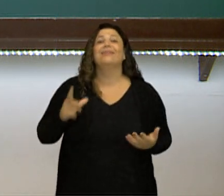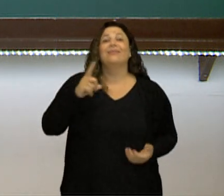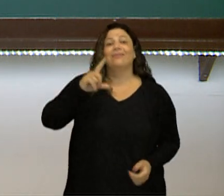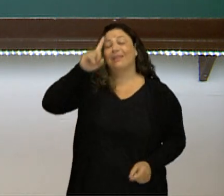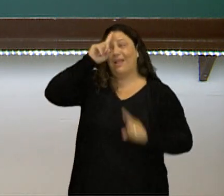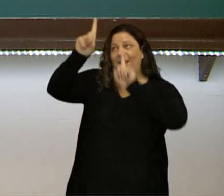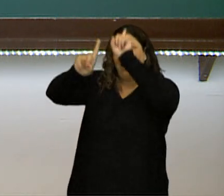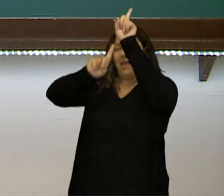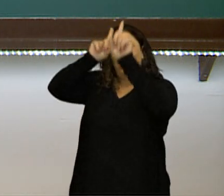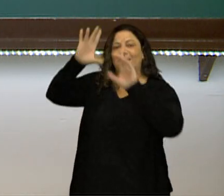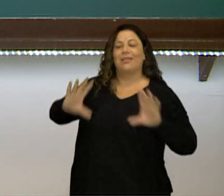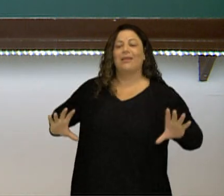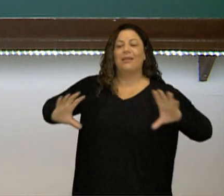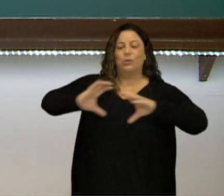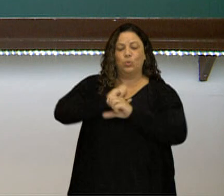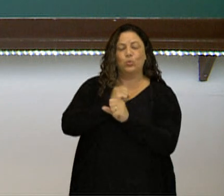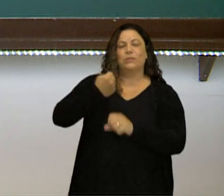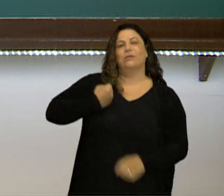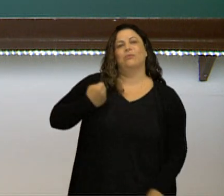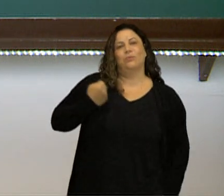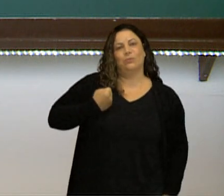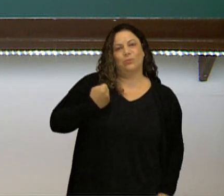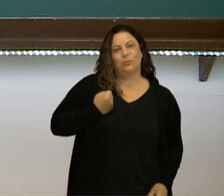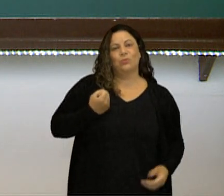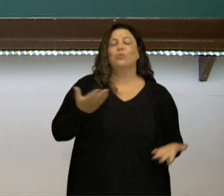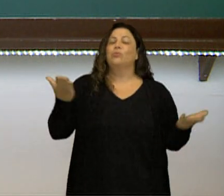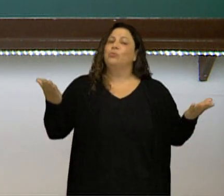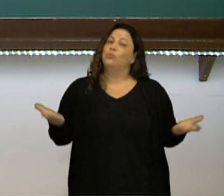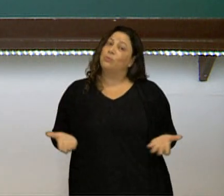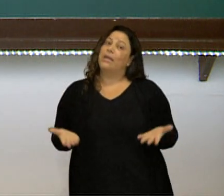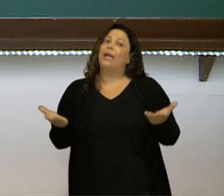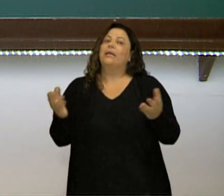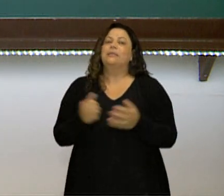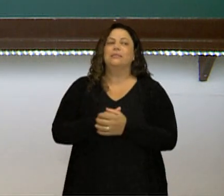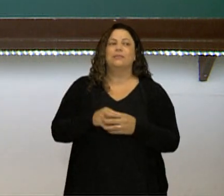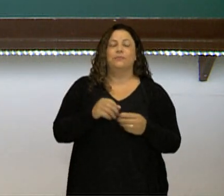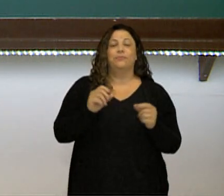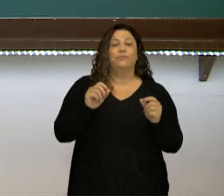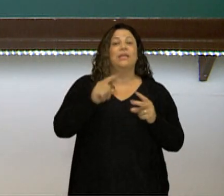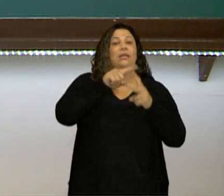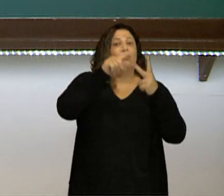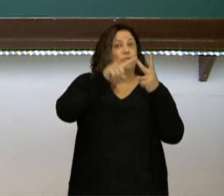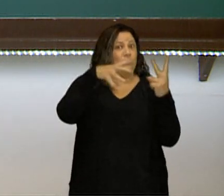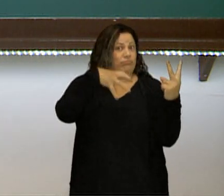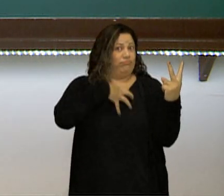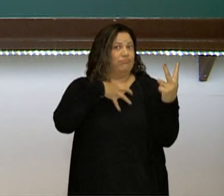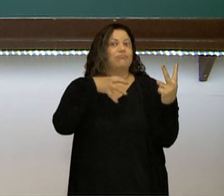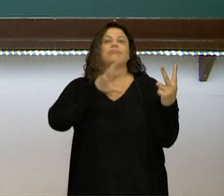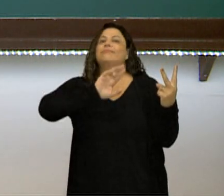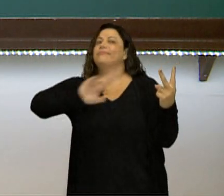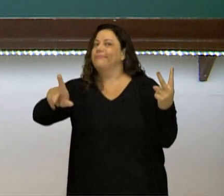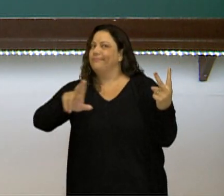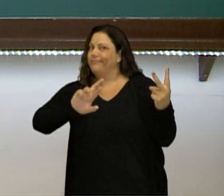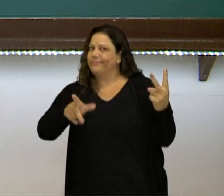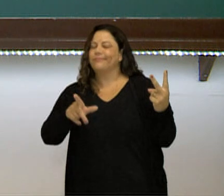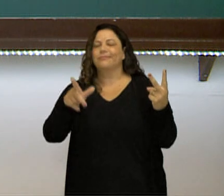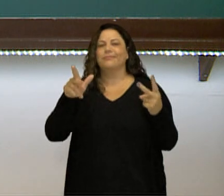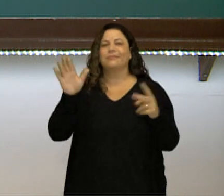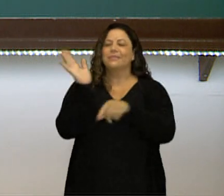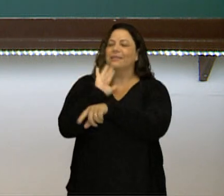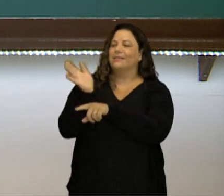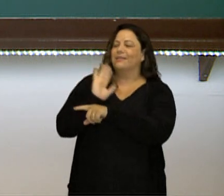de juntar os números. E para isso eu tenho dois jeitos diferentes. Eu trago nesse vídeo